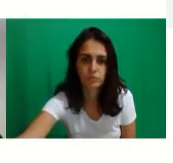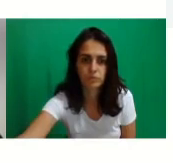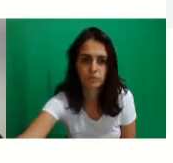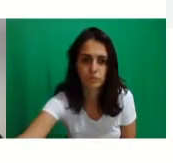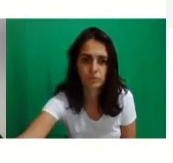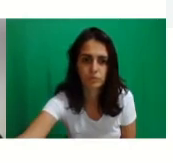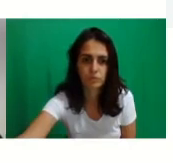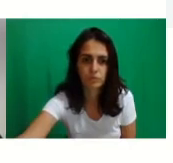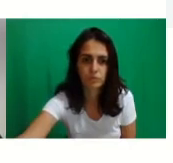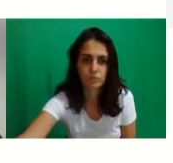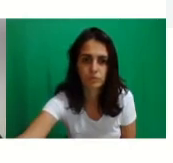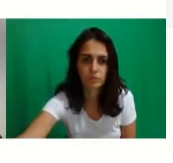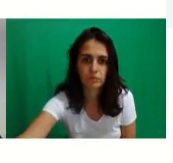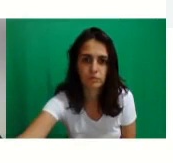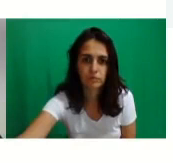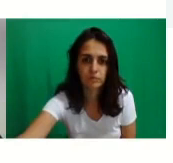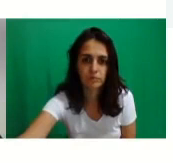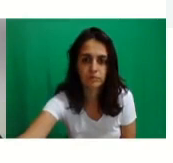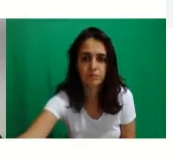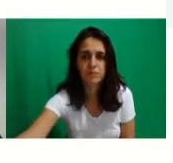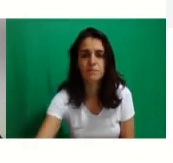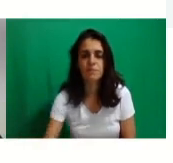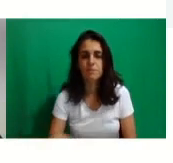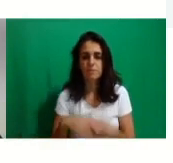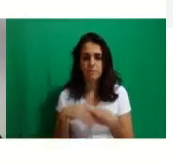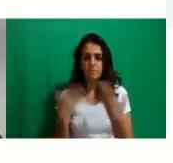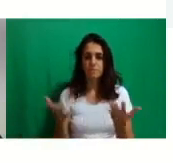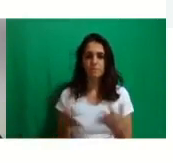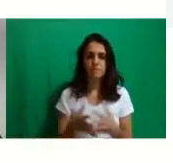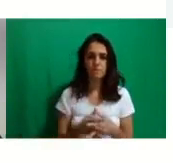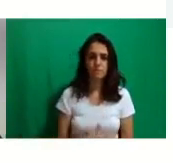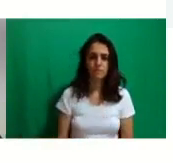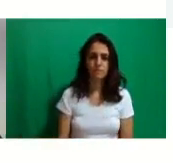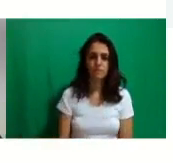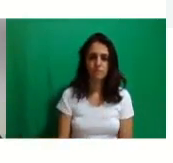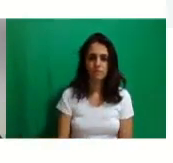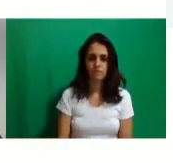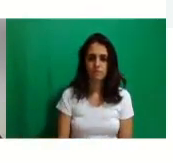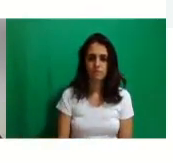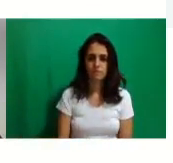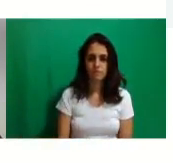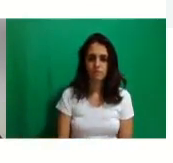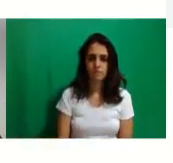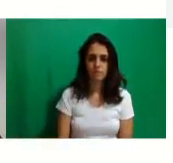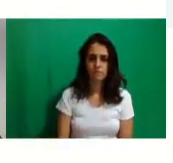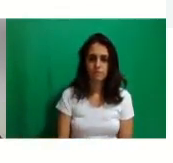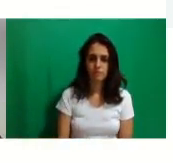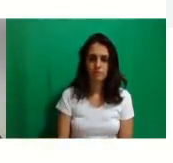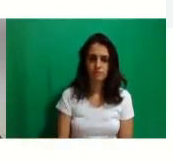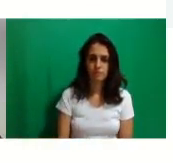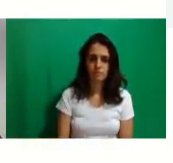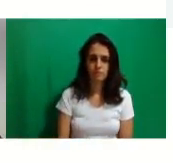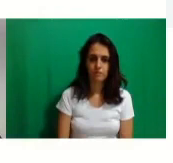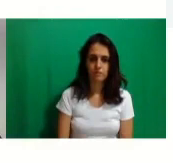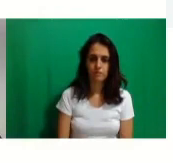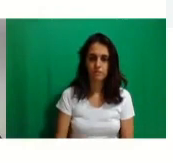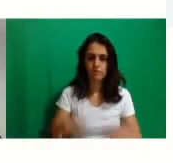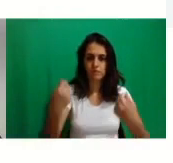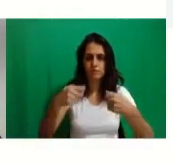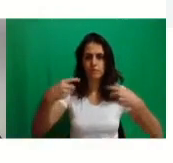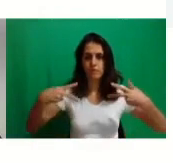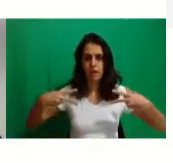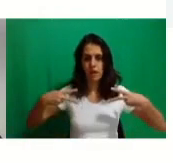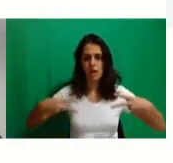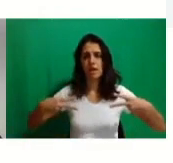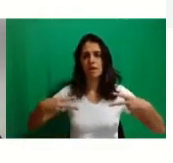Bom, o tópico 2... Doutora, eu vou precisar do link, então. Sim, é. A